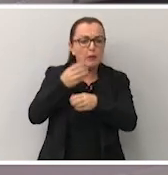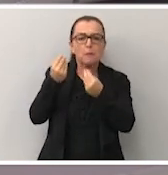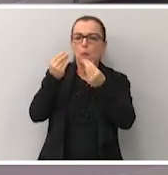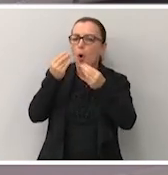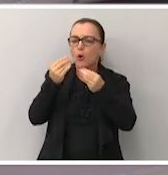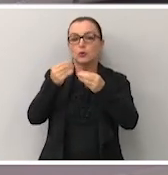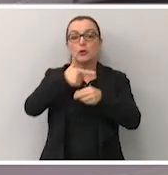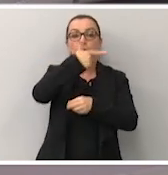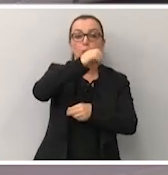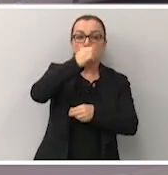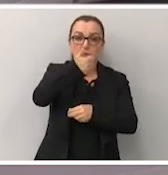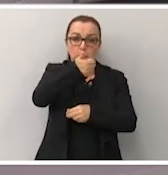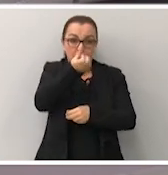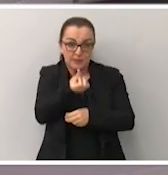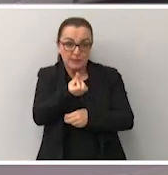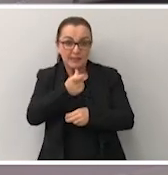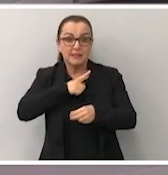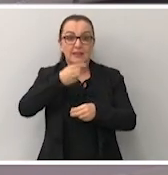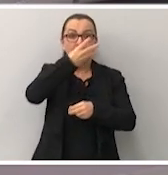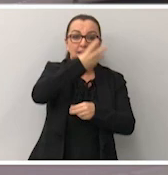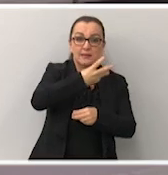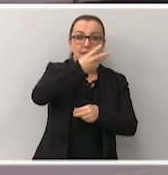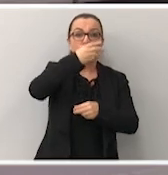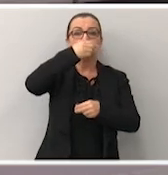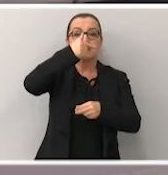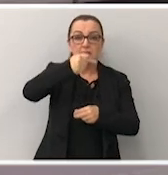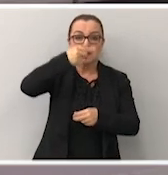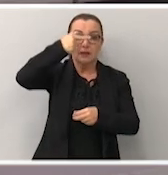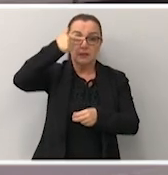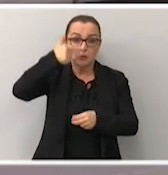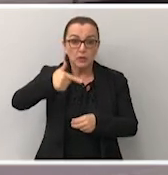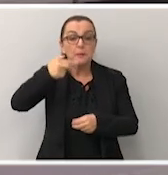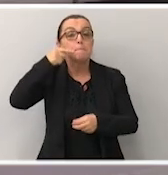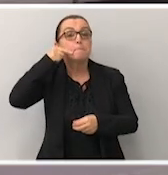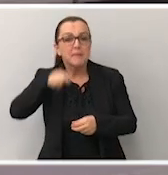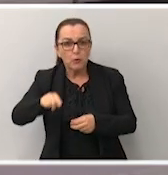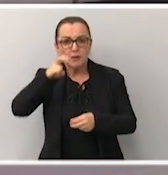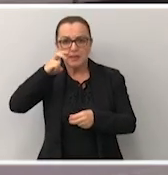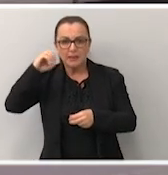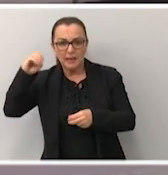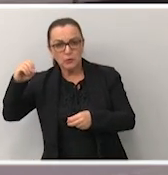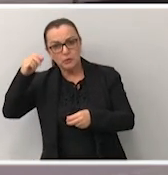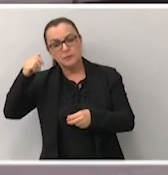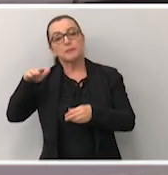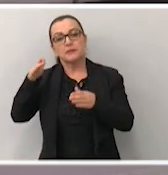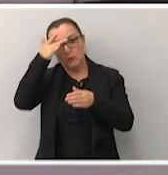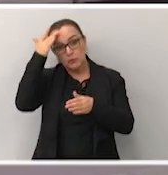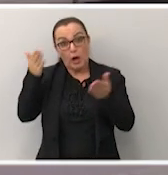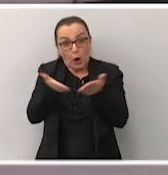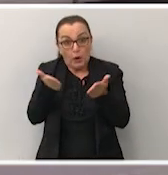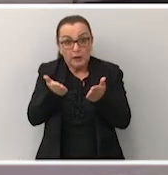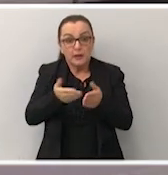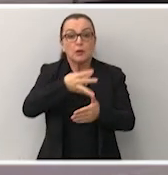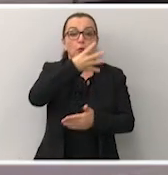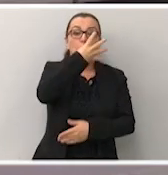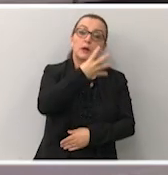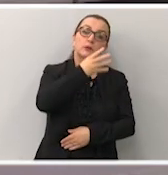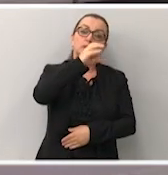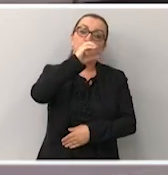bastante. Em 2016, eram 372.551. E neste ano, são